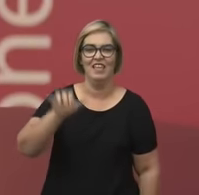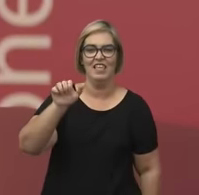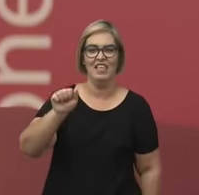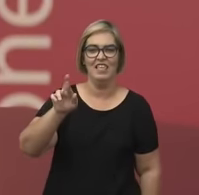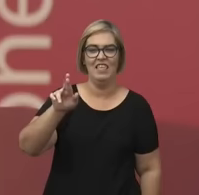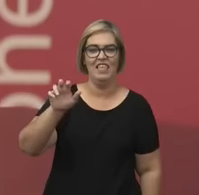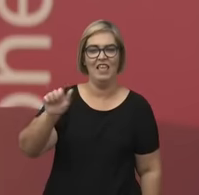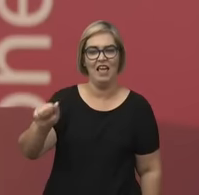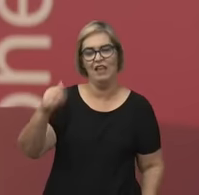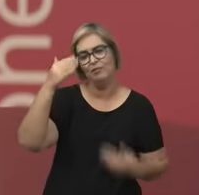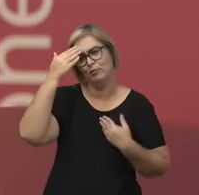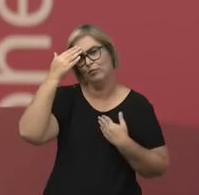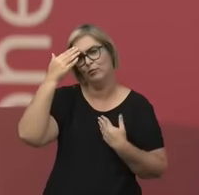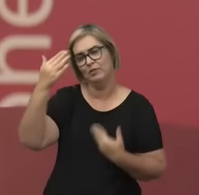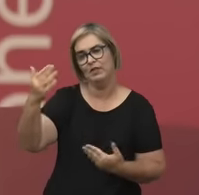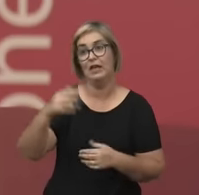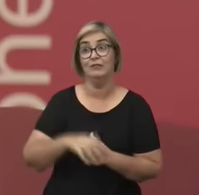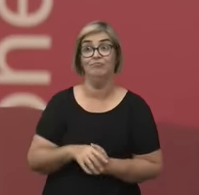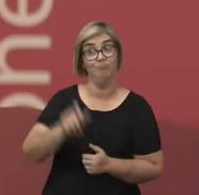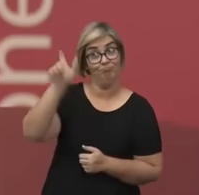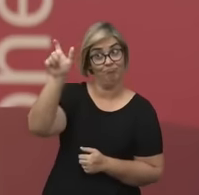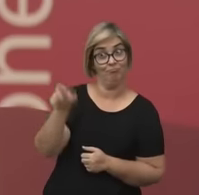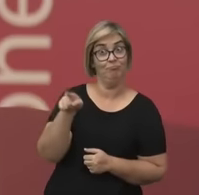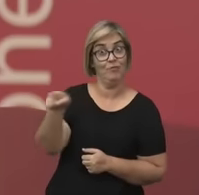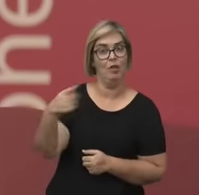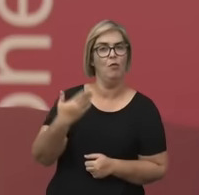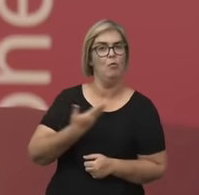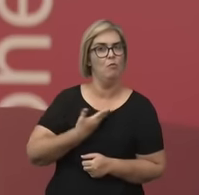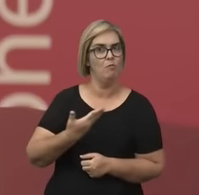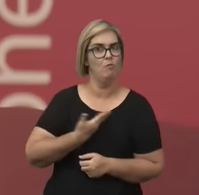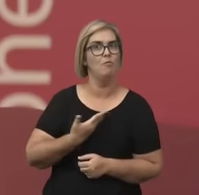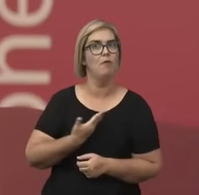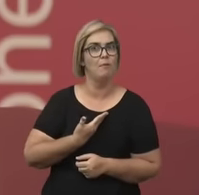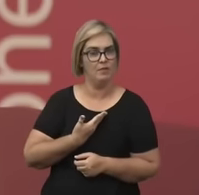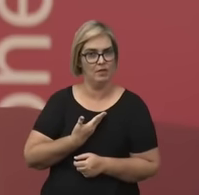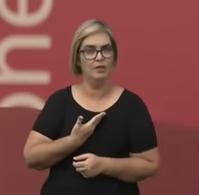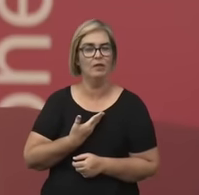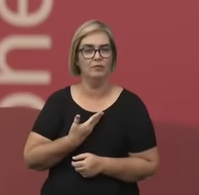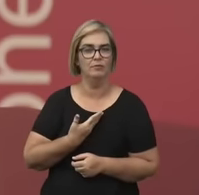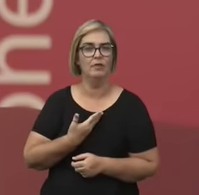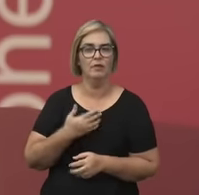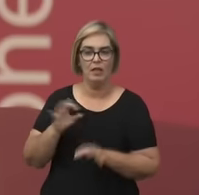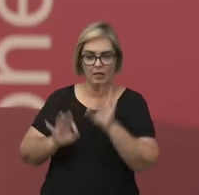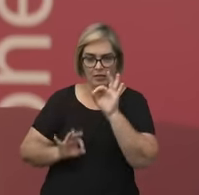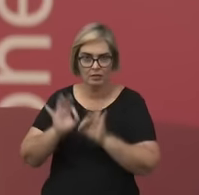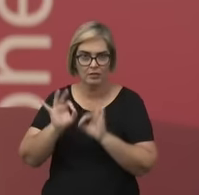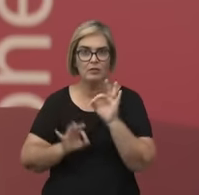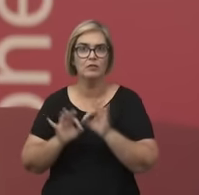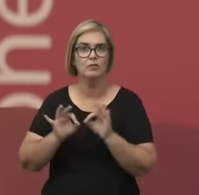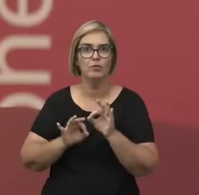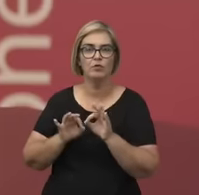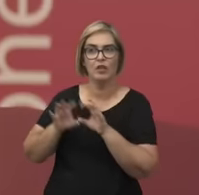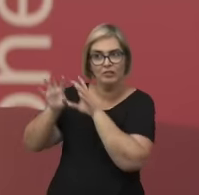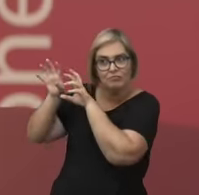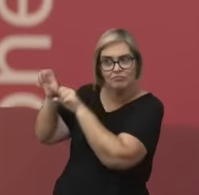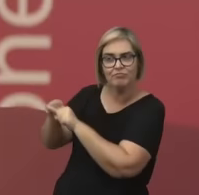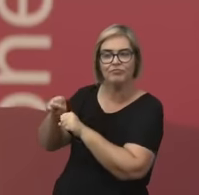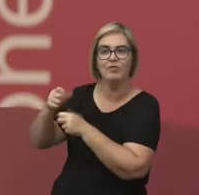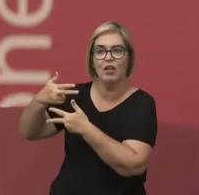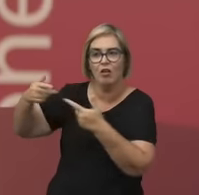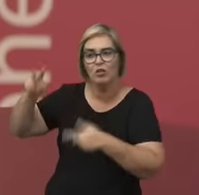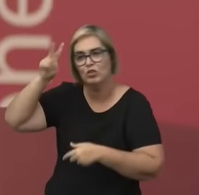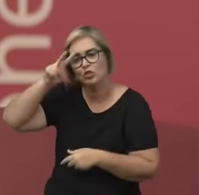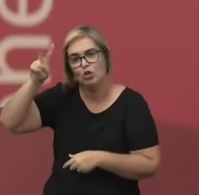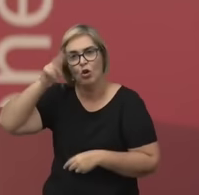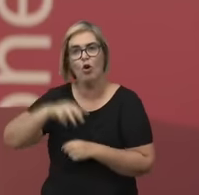Yara também é outra grande companheira nesse projeto de resgate, professora da Unicamp. A gente sempre troca